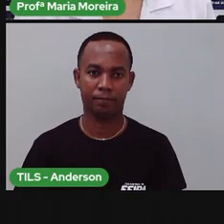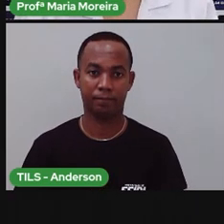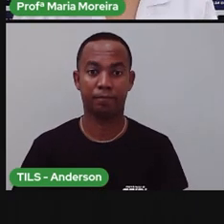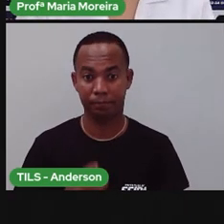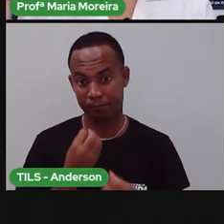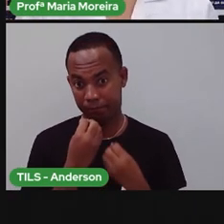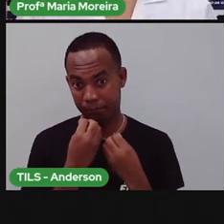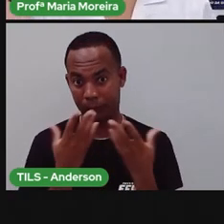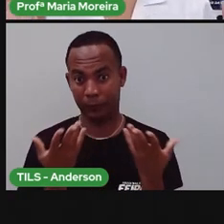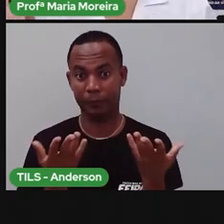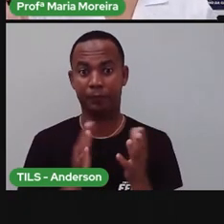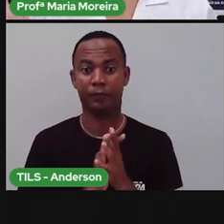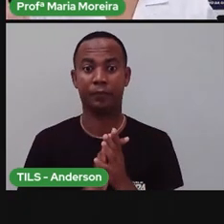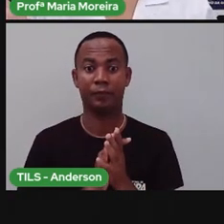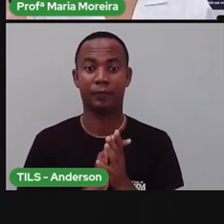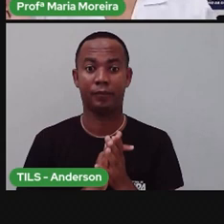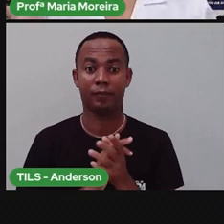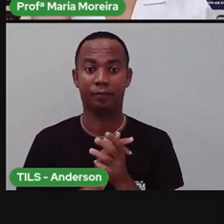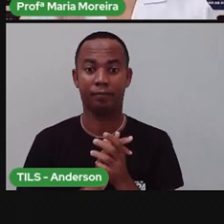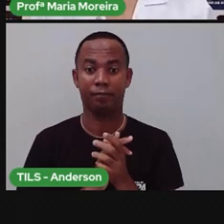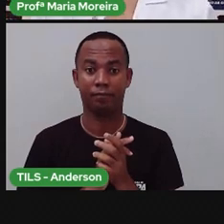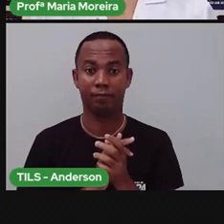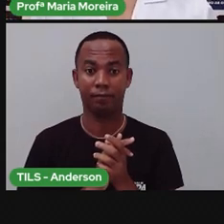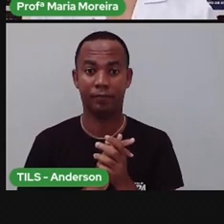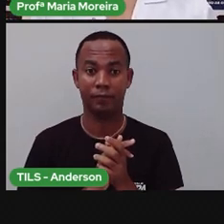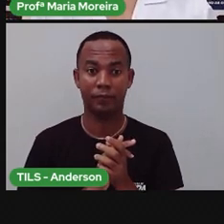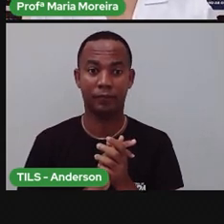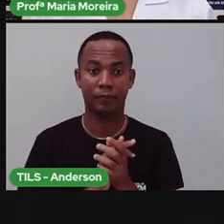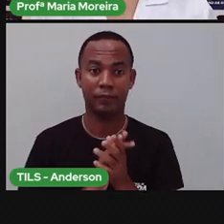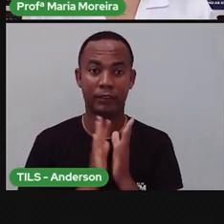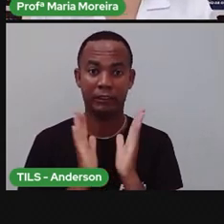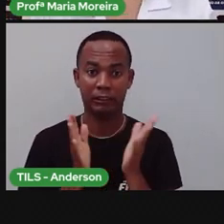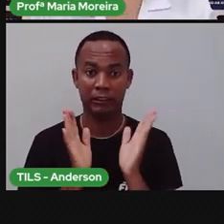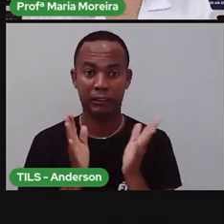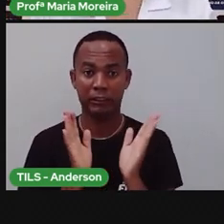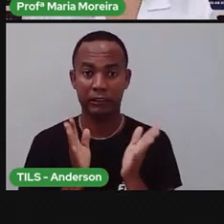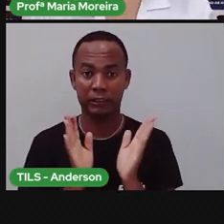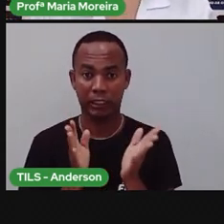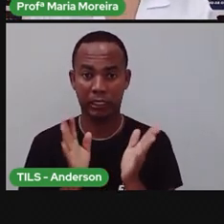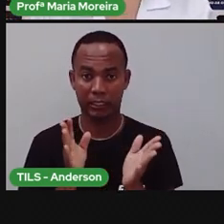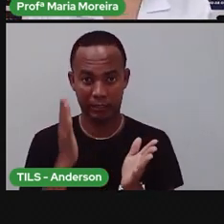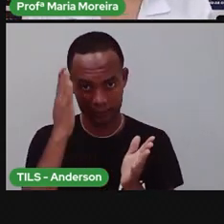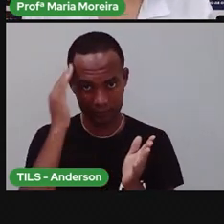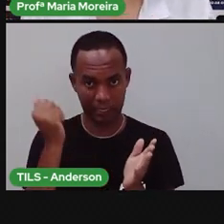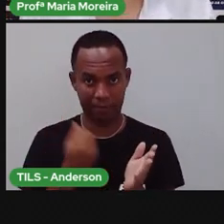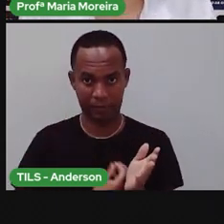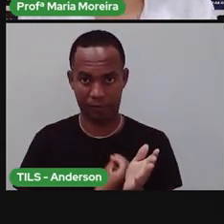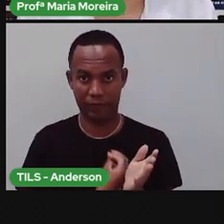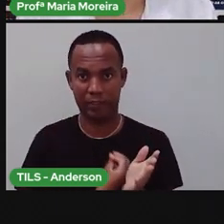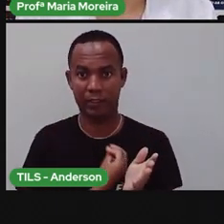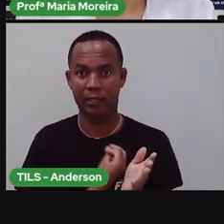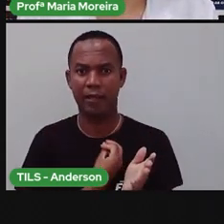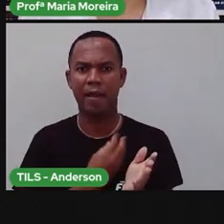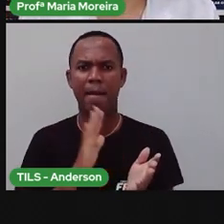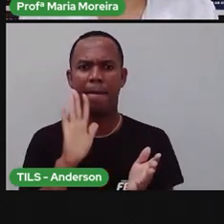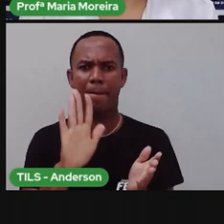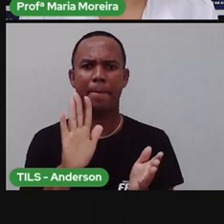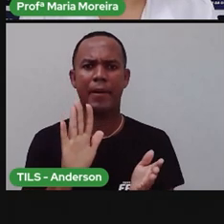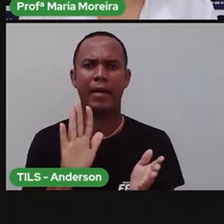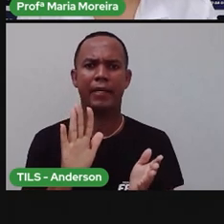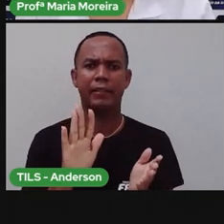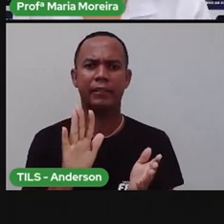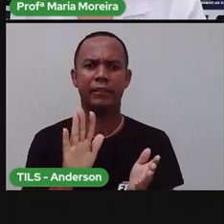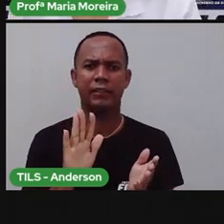Bom, agora a vai falar, a gente já se questionou aí o que é é um ser vivo, né? Mas a gente sabe que